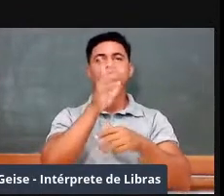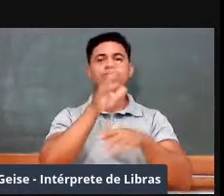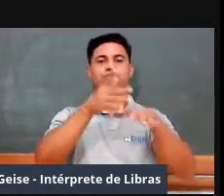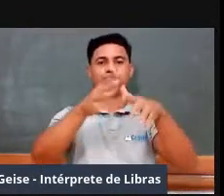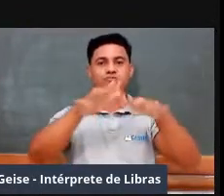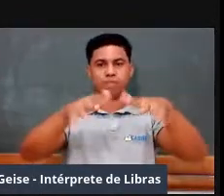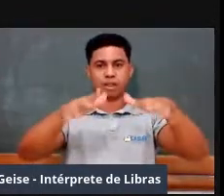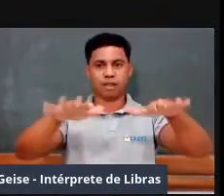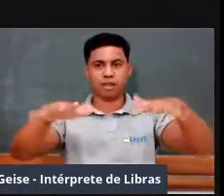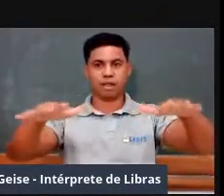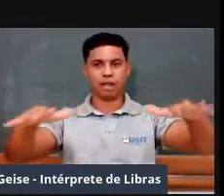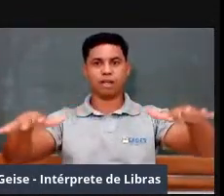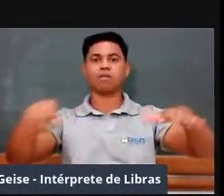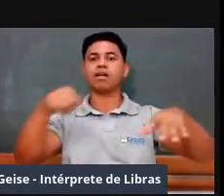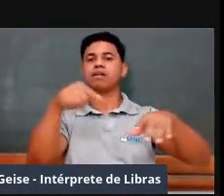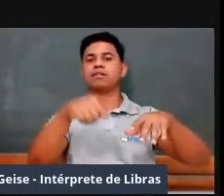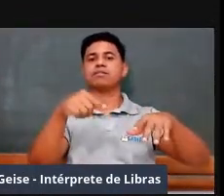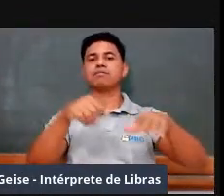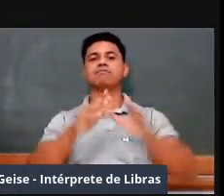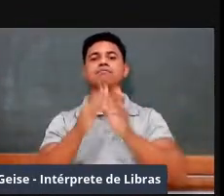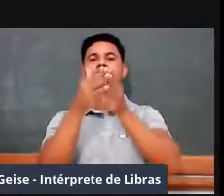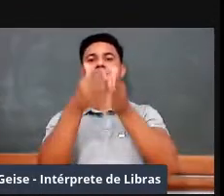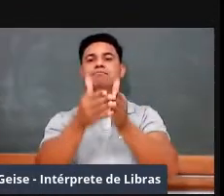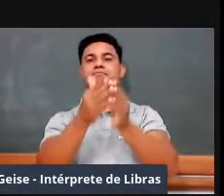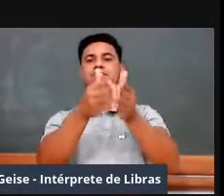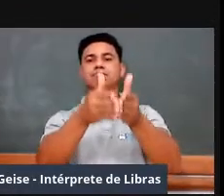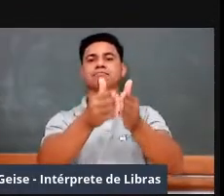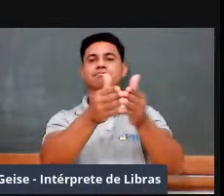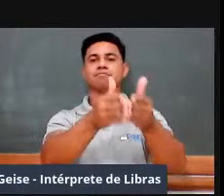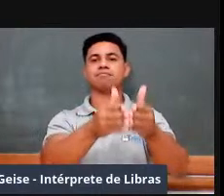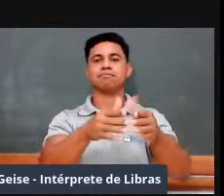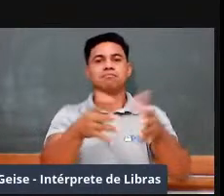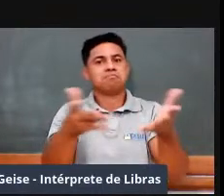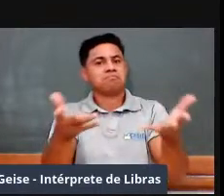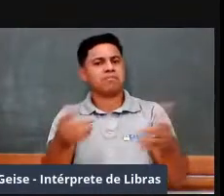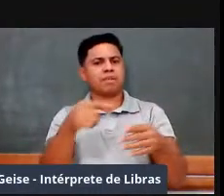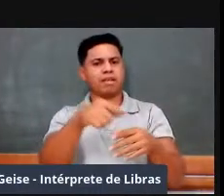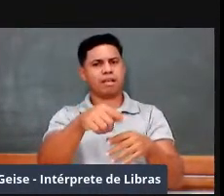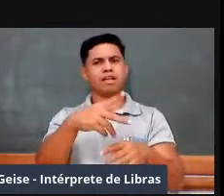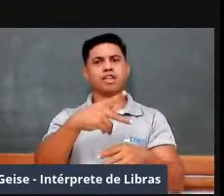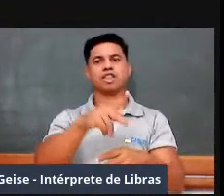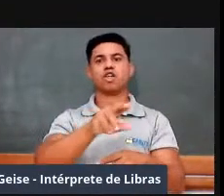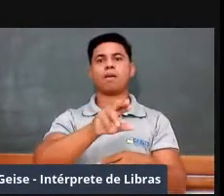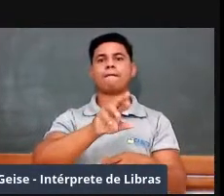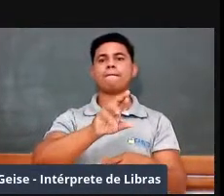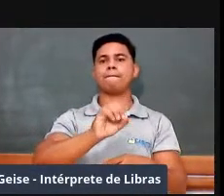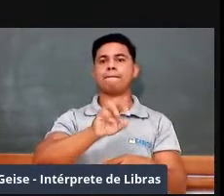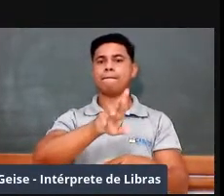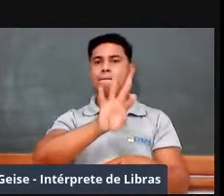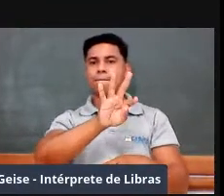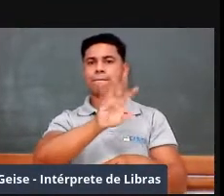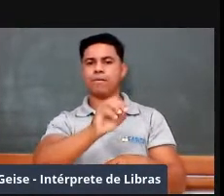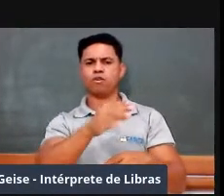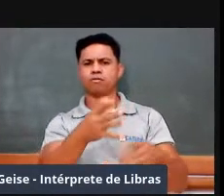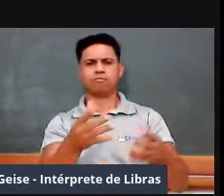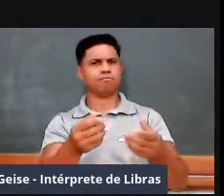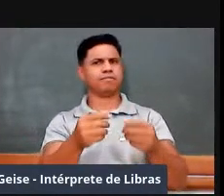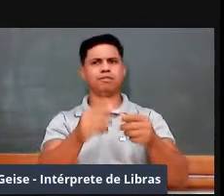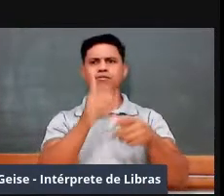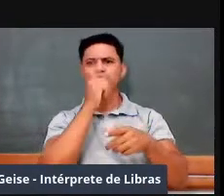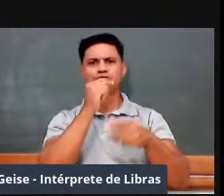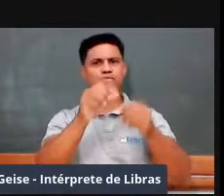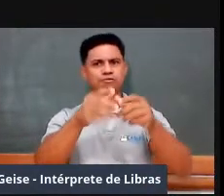marítimos, não é? Os portos não são construídos em mar aberto, eles são construídos nas reentrâncias,